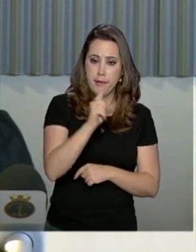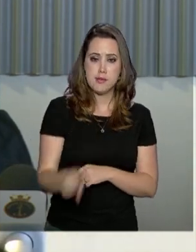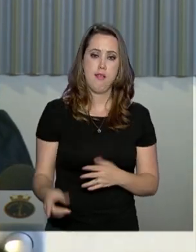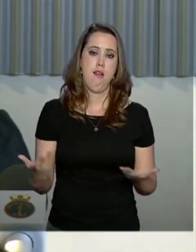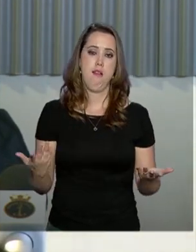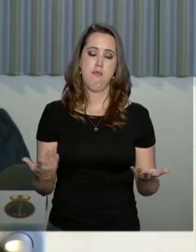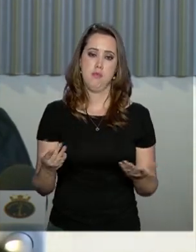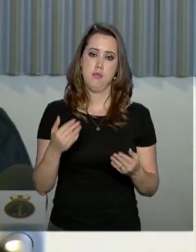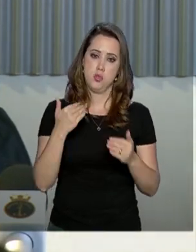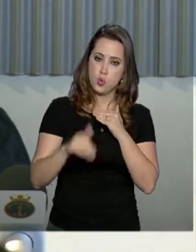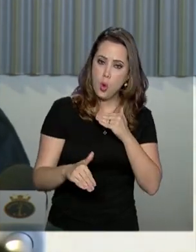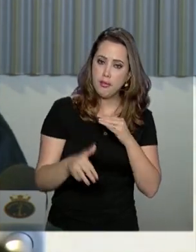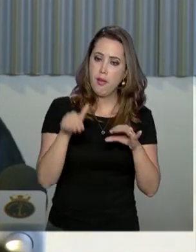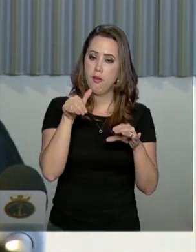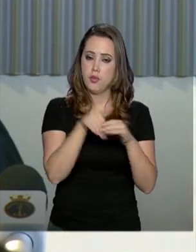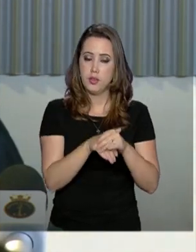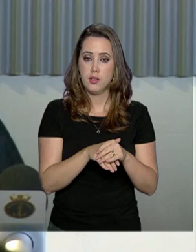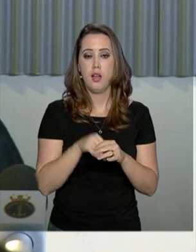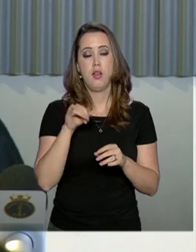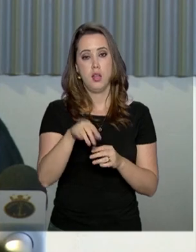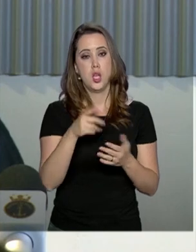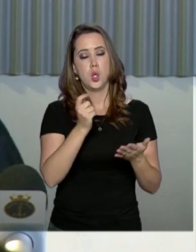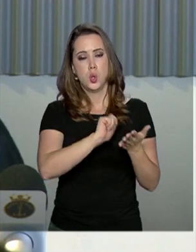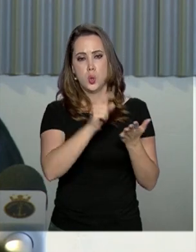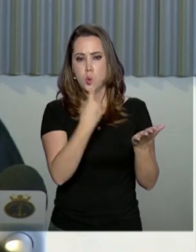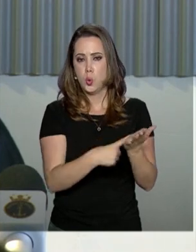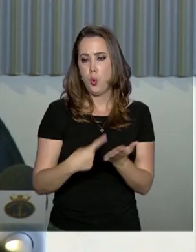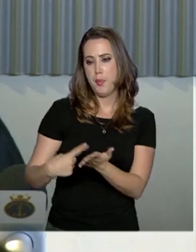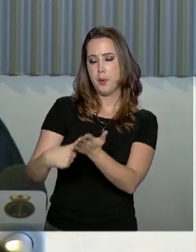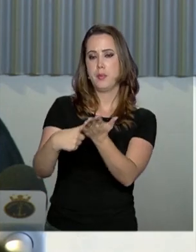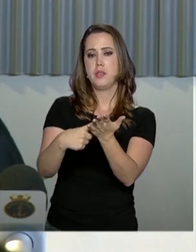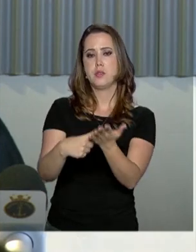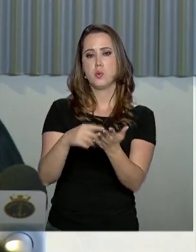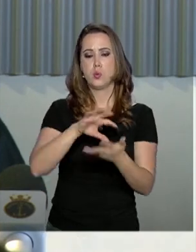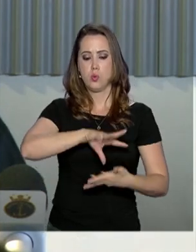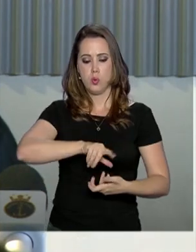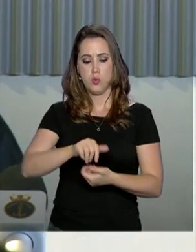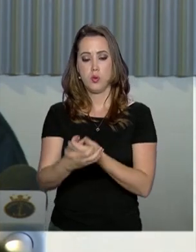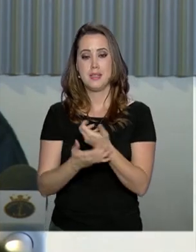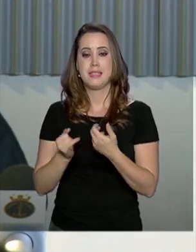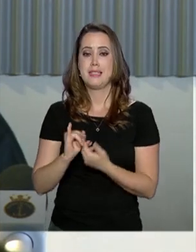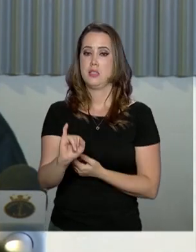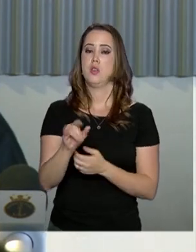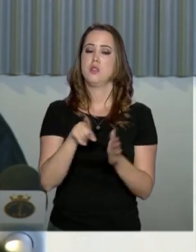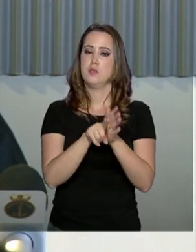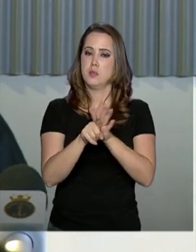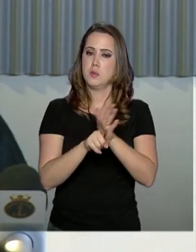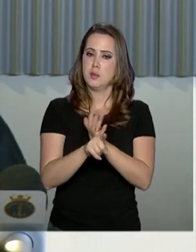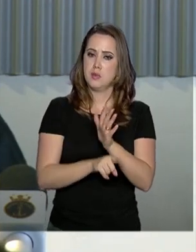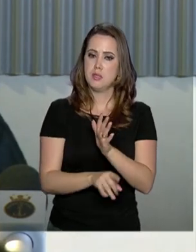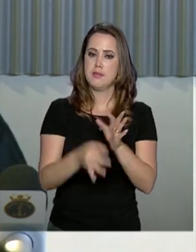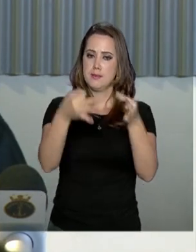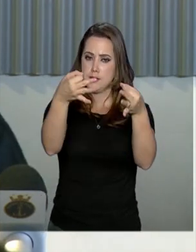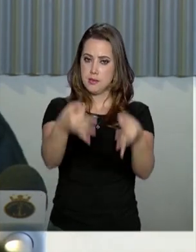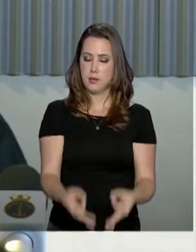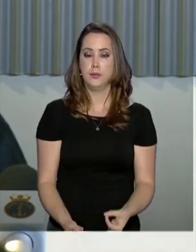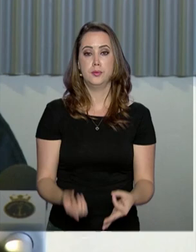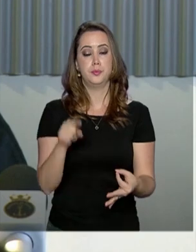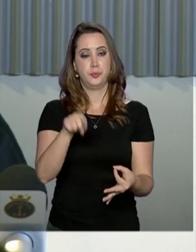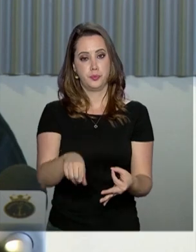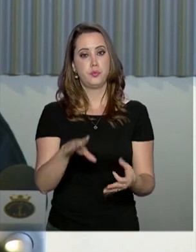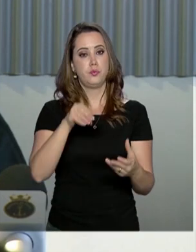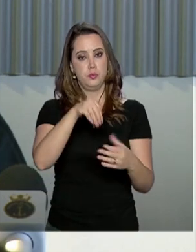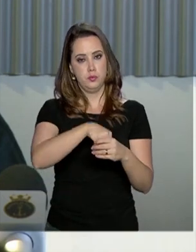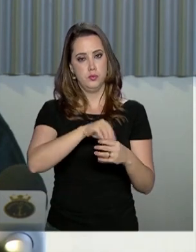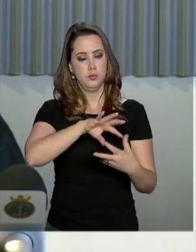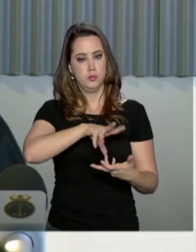Tratado Antártico. E nós só teremos direito a voto e a veto no Tratado Antártico se nós fizermos pesquisas consistentes na